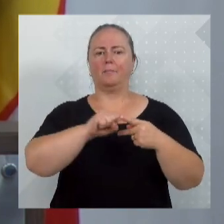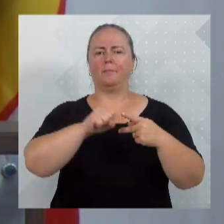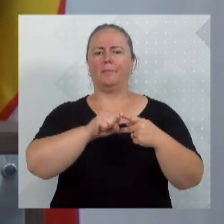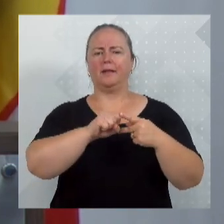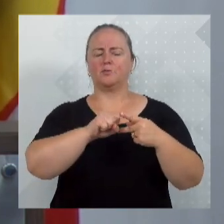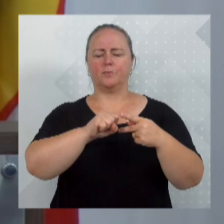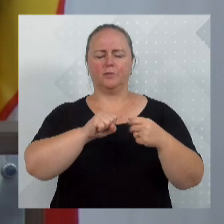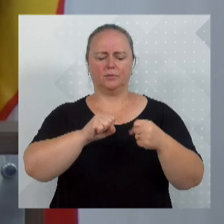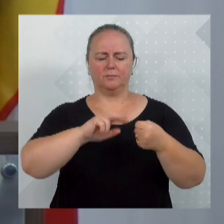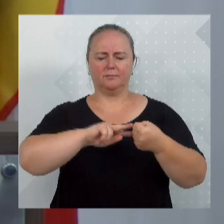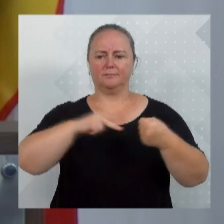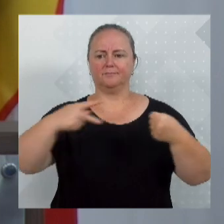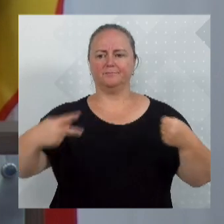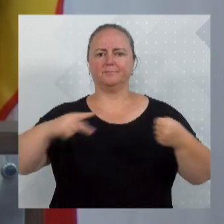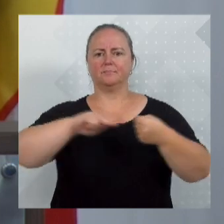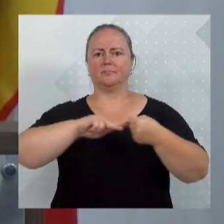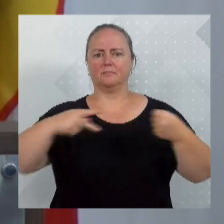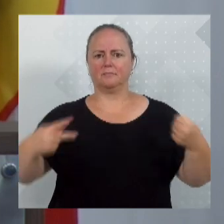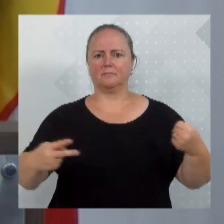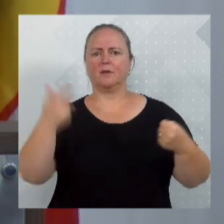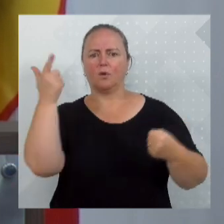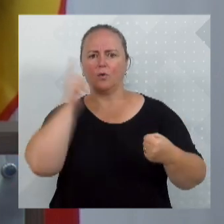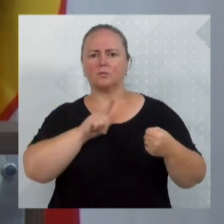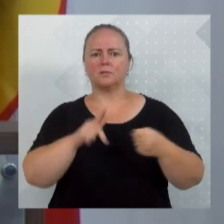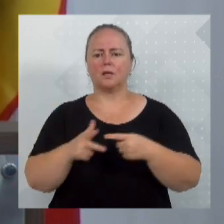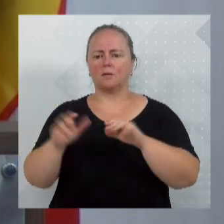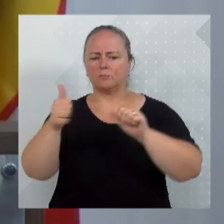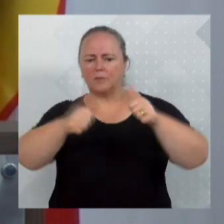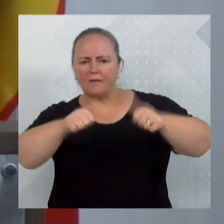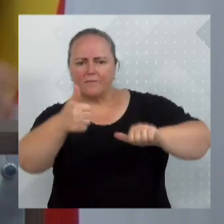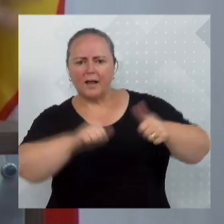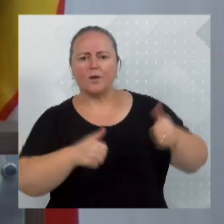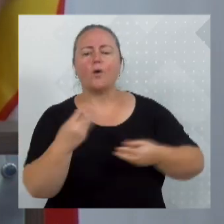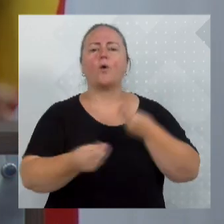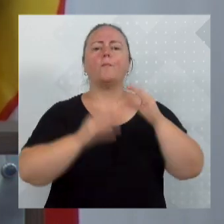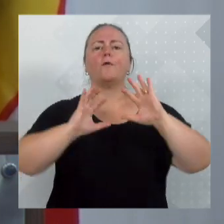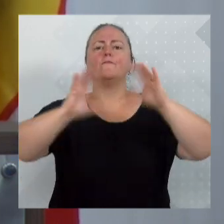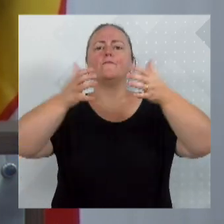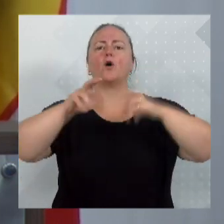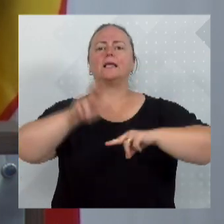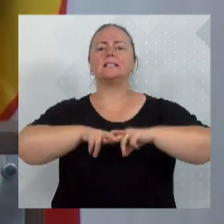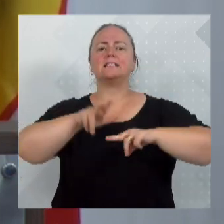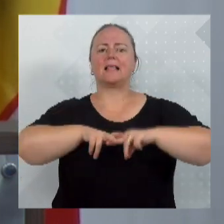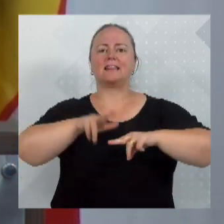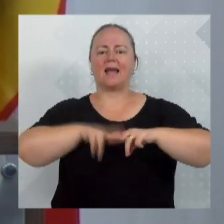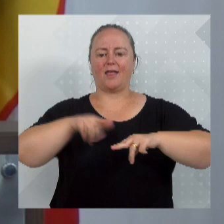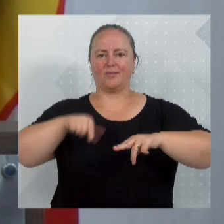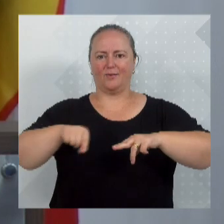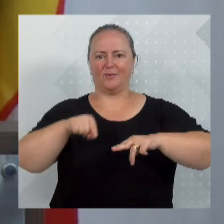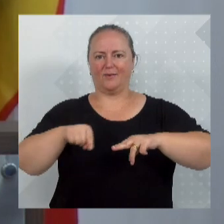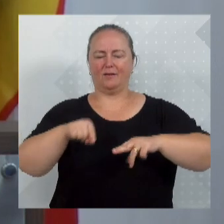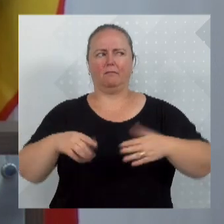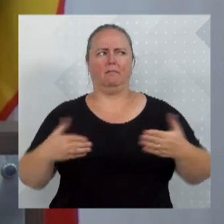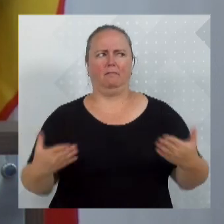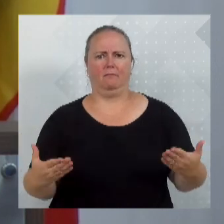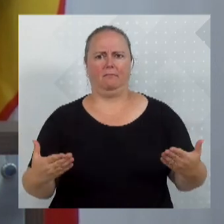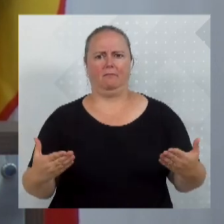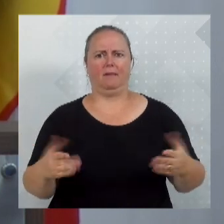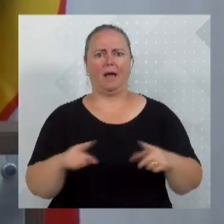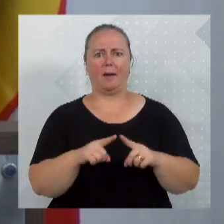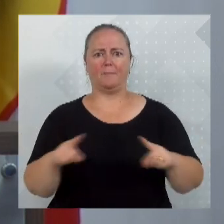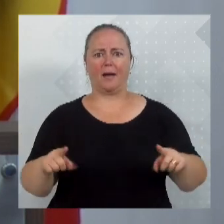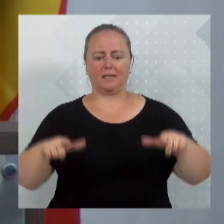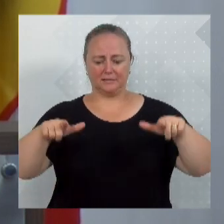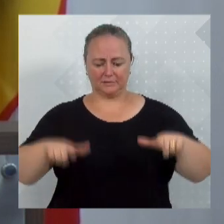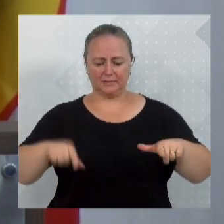física para fazer o vôlei sentado, vereador Adriano. O vôlei sentado é um centro de iniciação esporte, mas a quadra não tem a